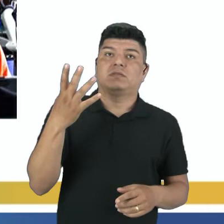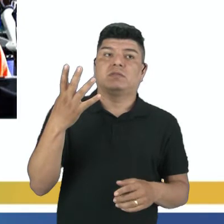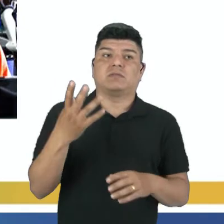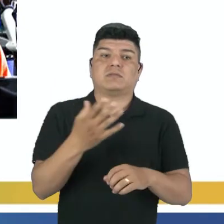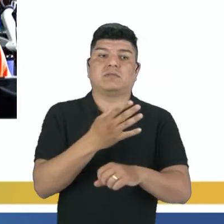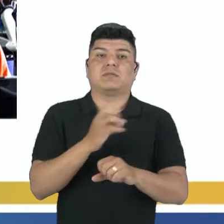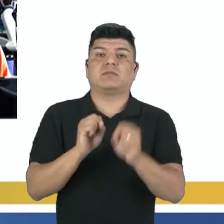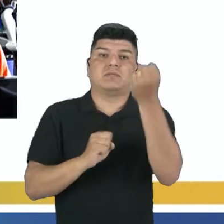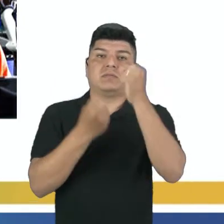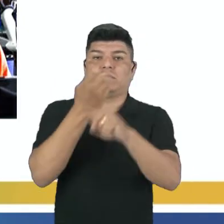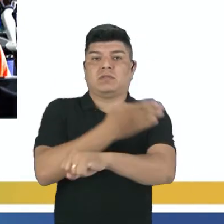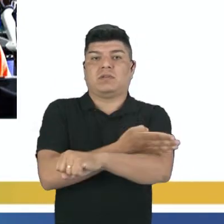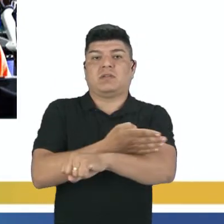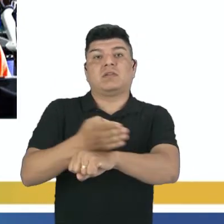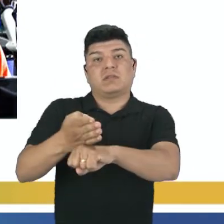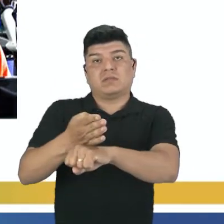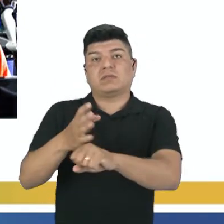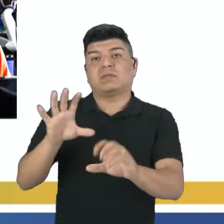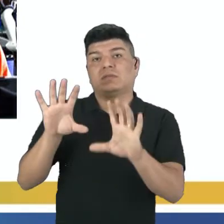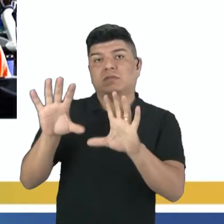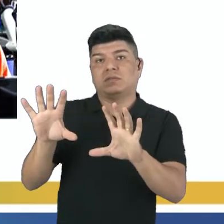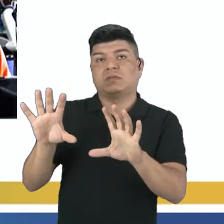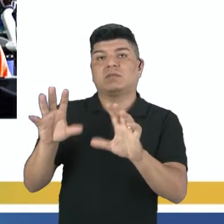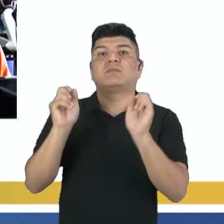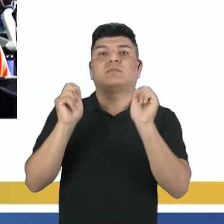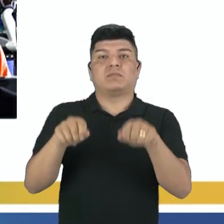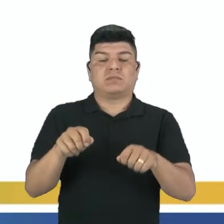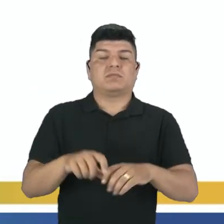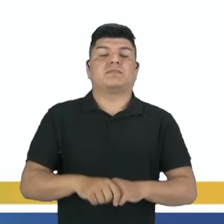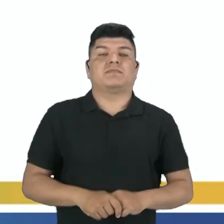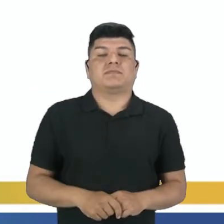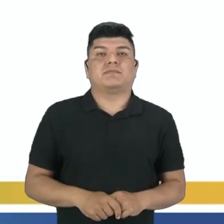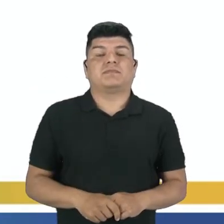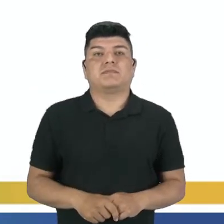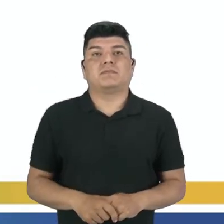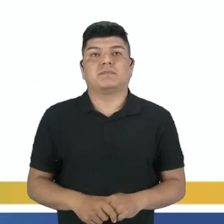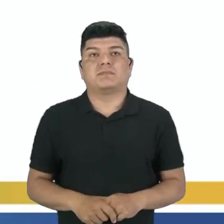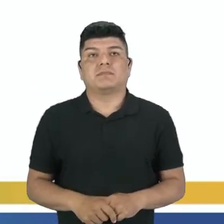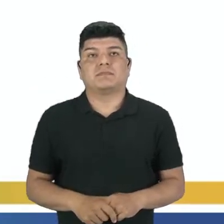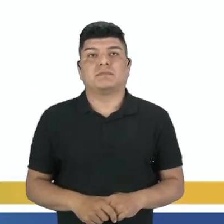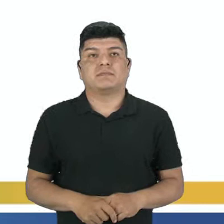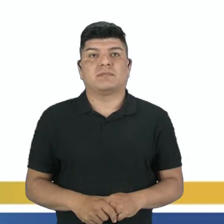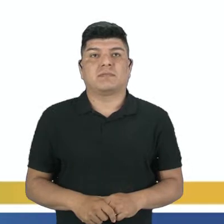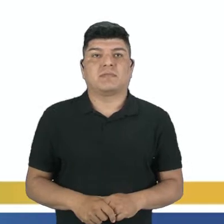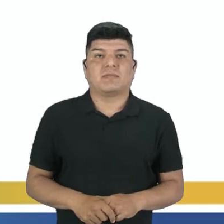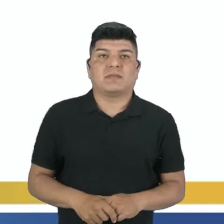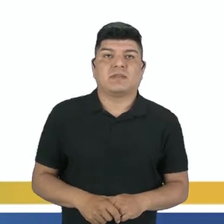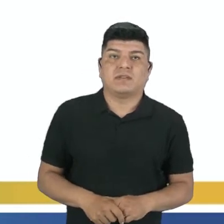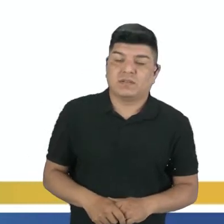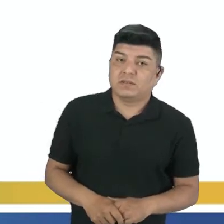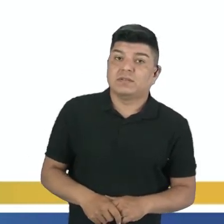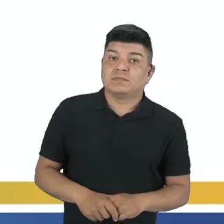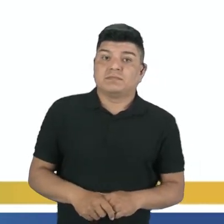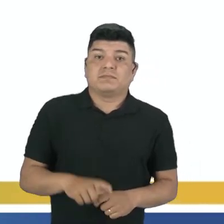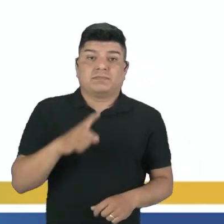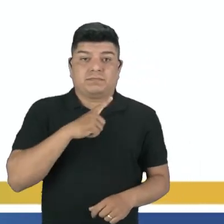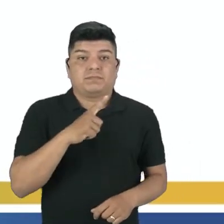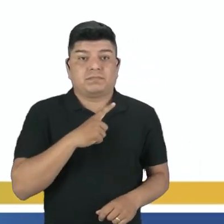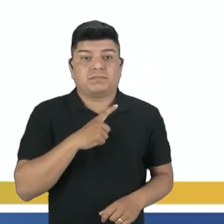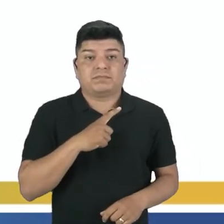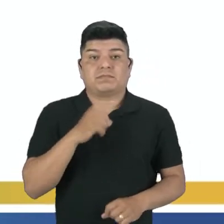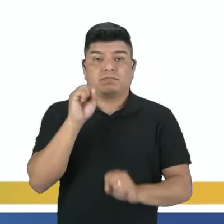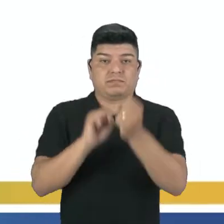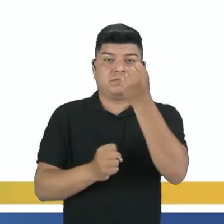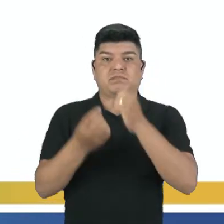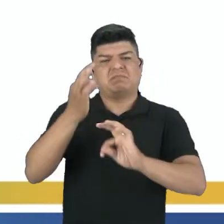indústria tradicional. Nesse ramo ainda podemos contar com elas, tá bom? E se eu tenho as tradicionais, nós vamos ter as indústrias de alta